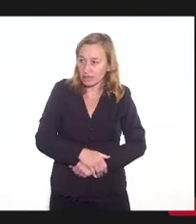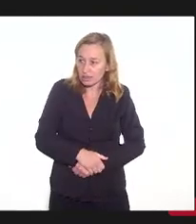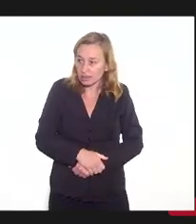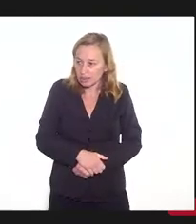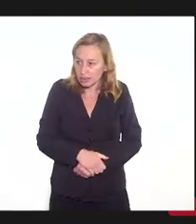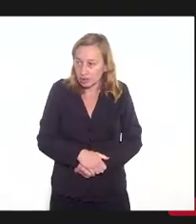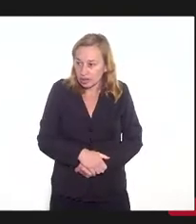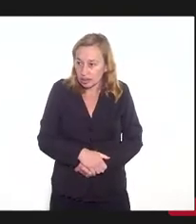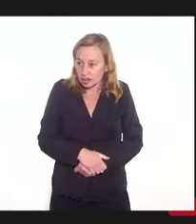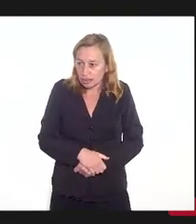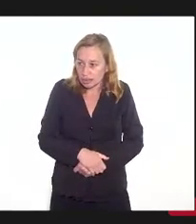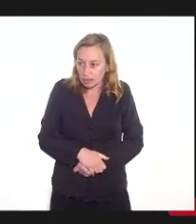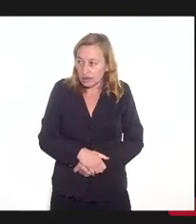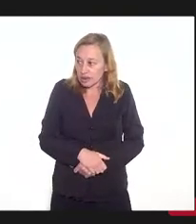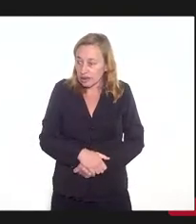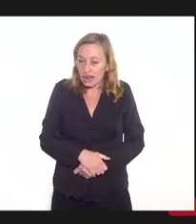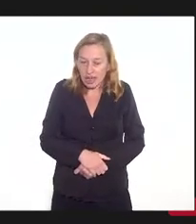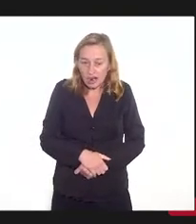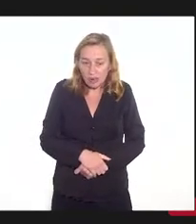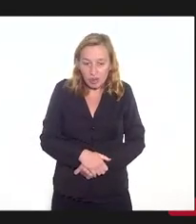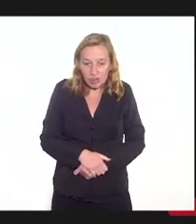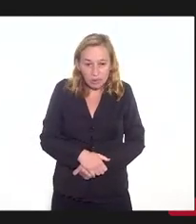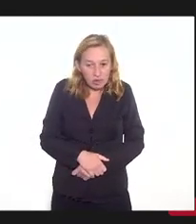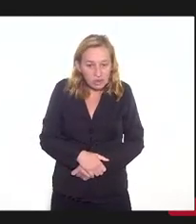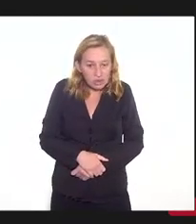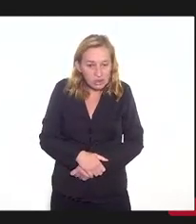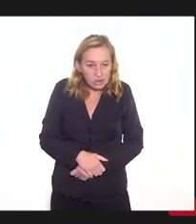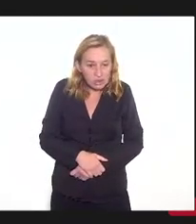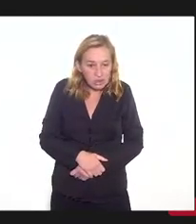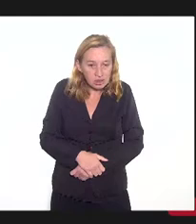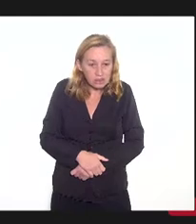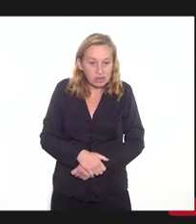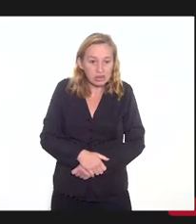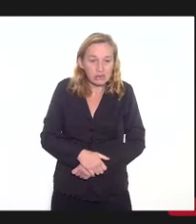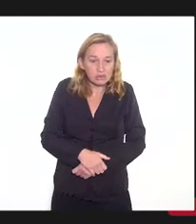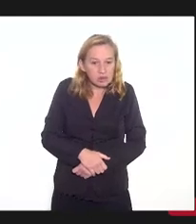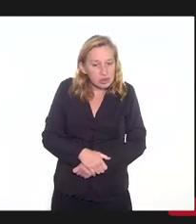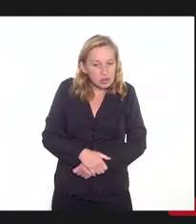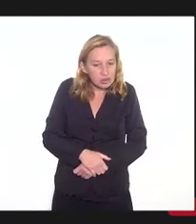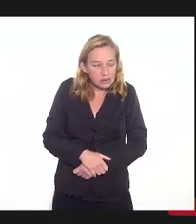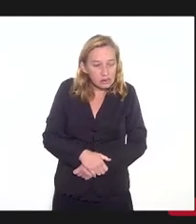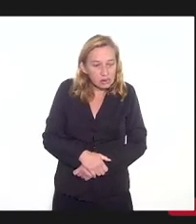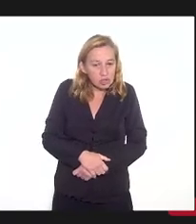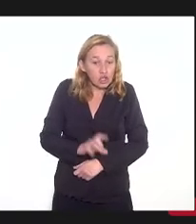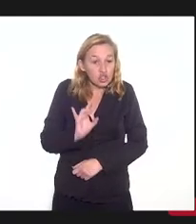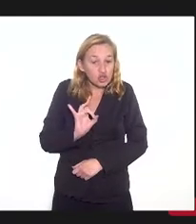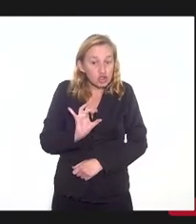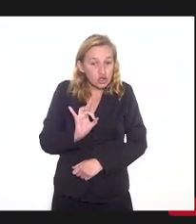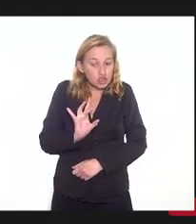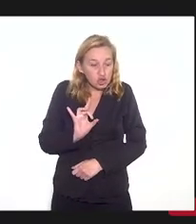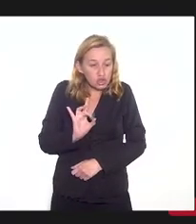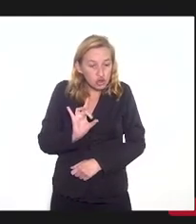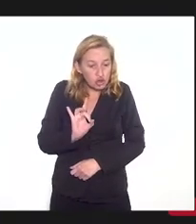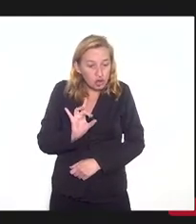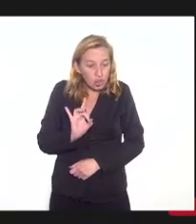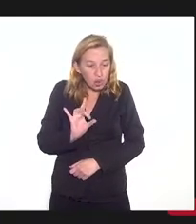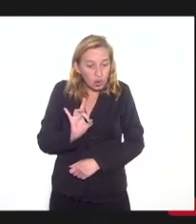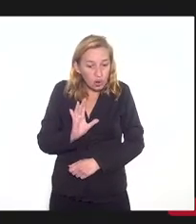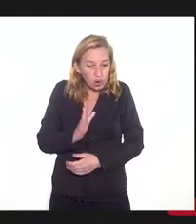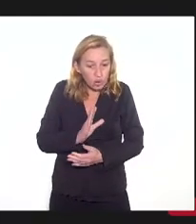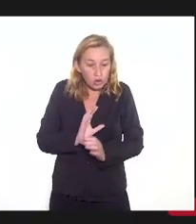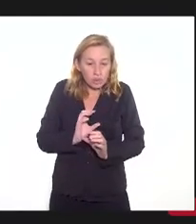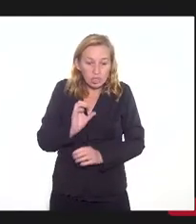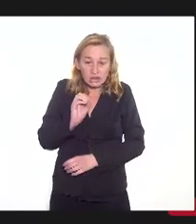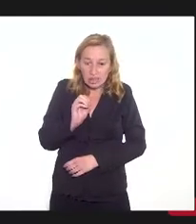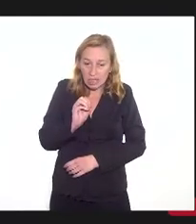você não está mortificando zero do principal. Só... Sim, é verdade. Nesse início, sim. Zero do